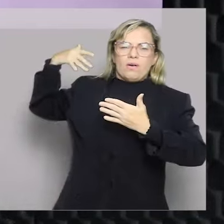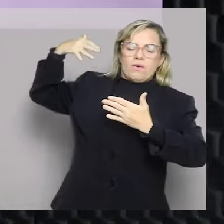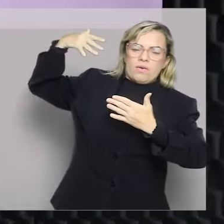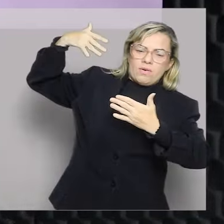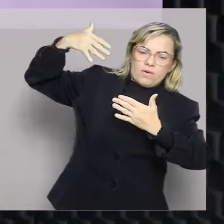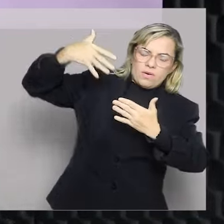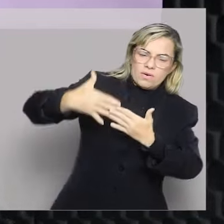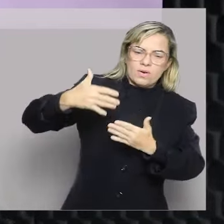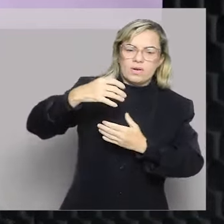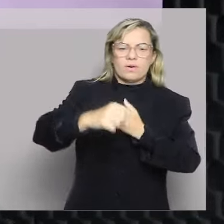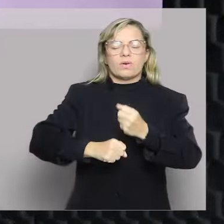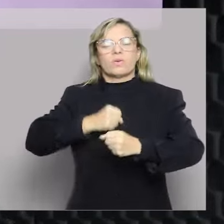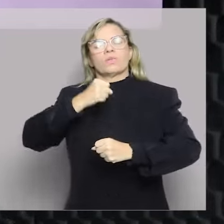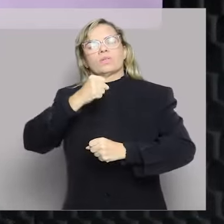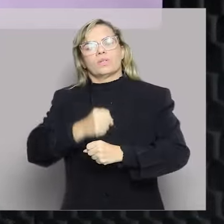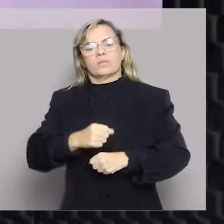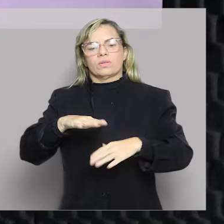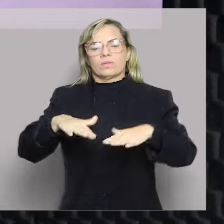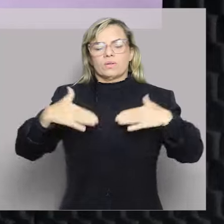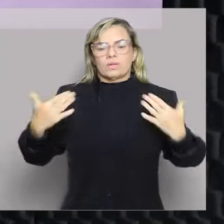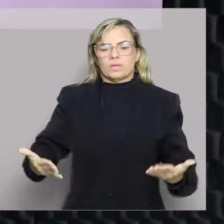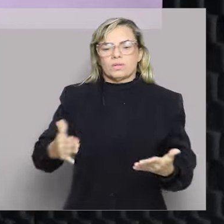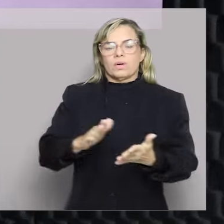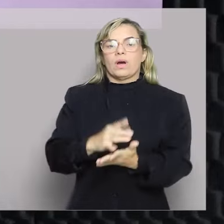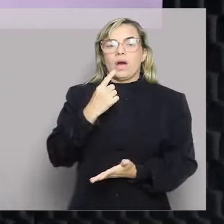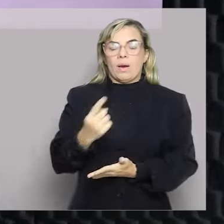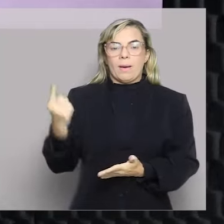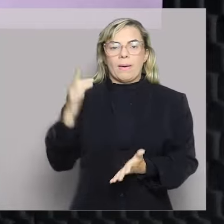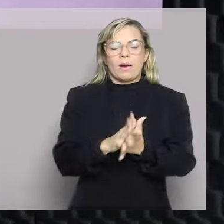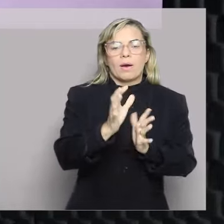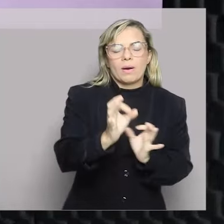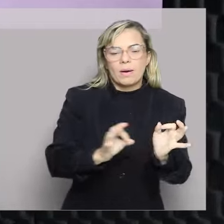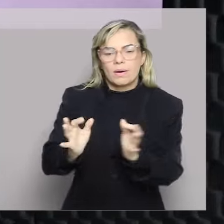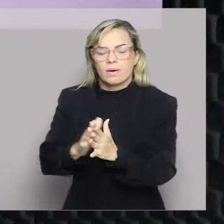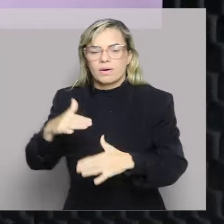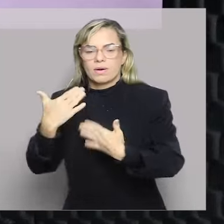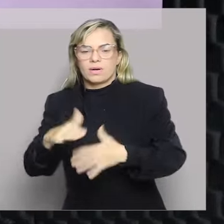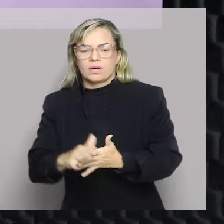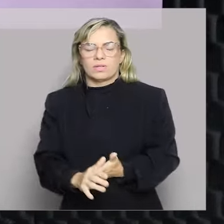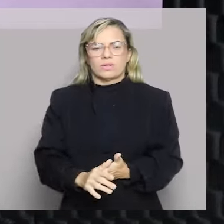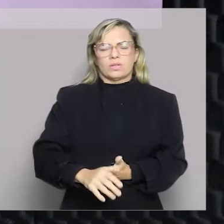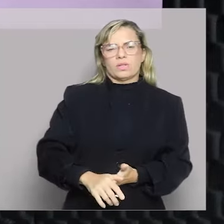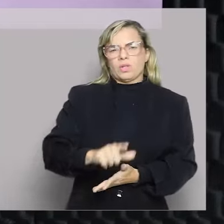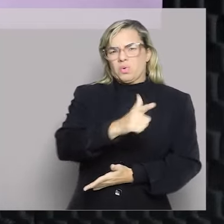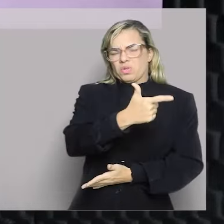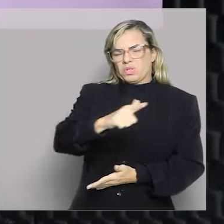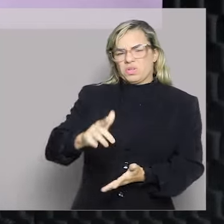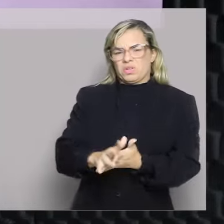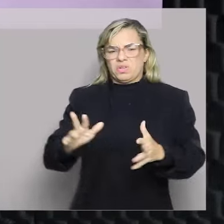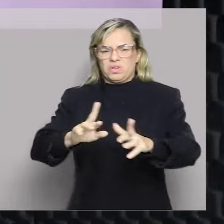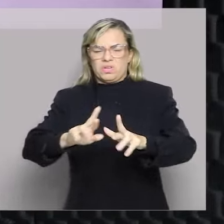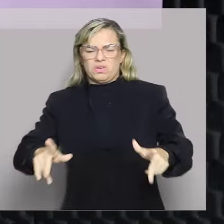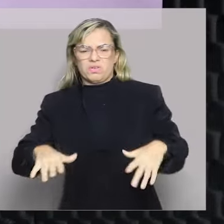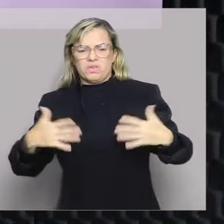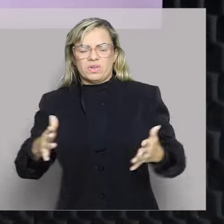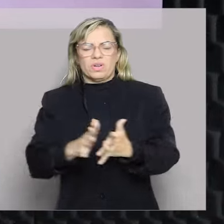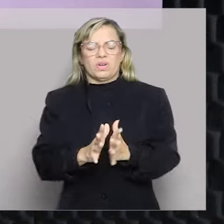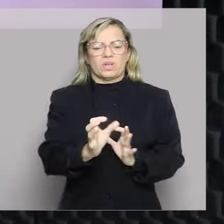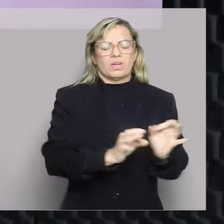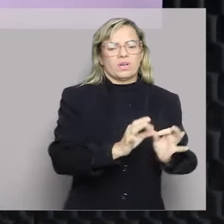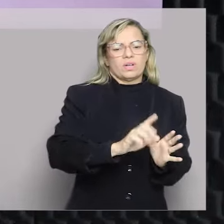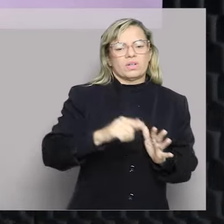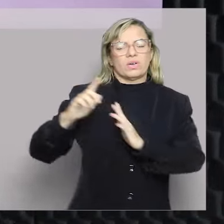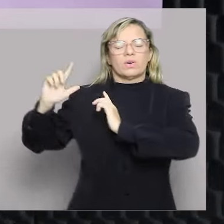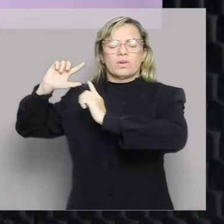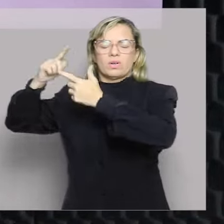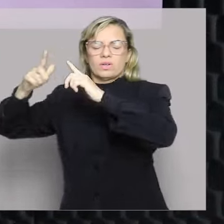cobrando esse conteúdo ao longo do tempo. A SESG Grand Rio, ela não tem, diferentemente de outras bancas mais tradicionais, ela não